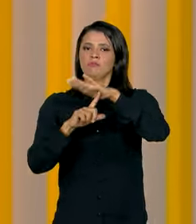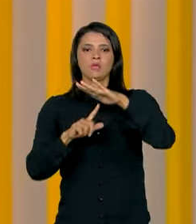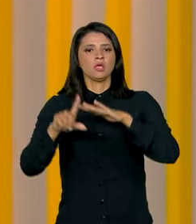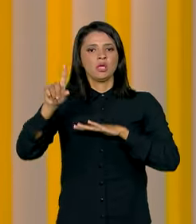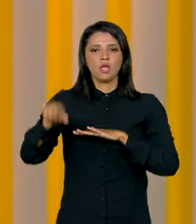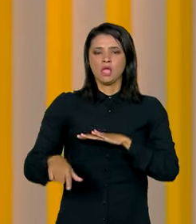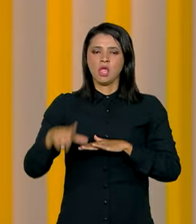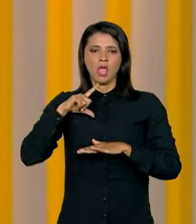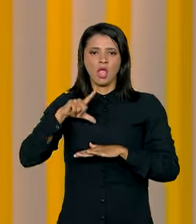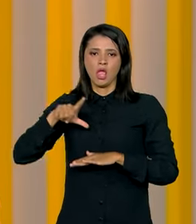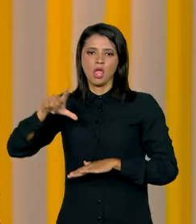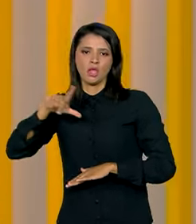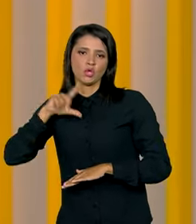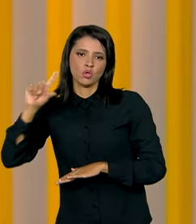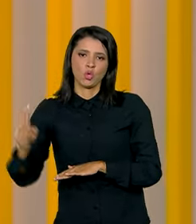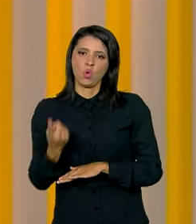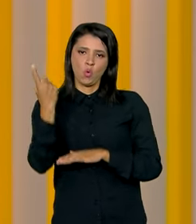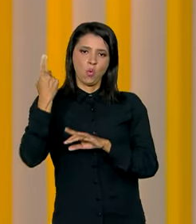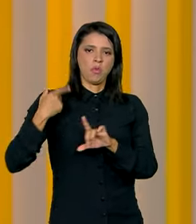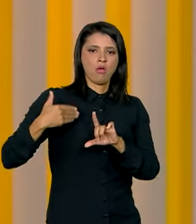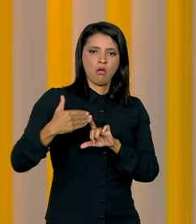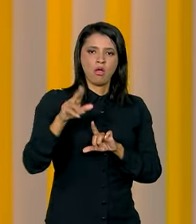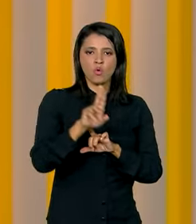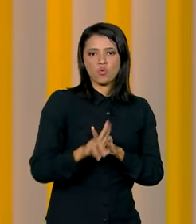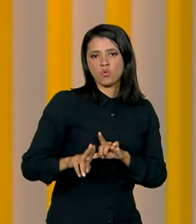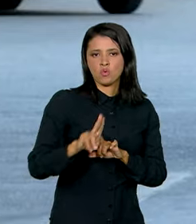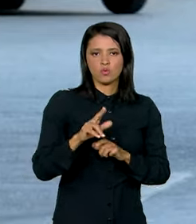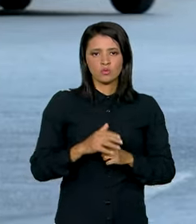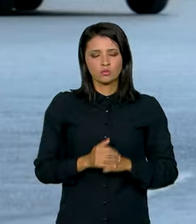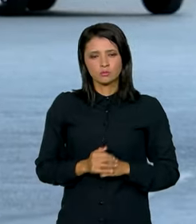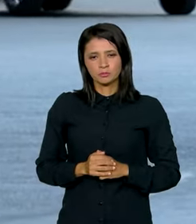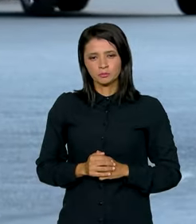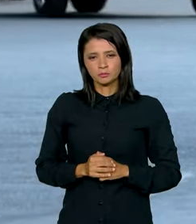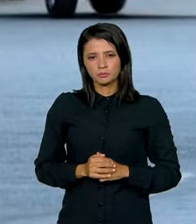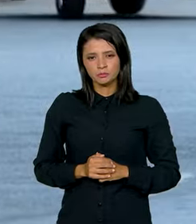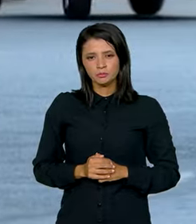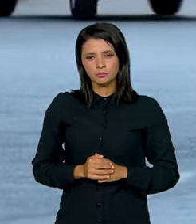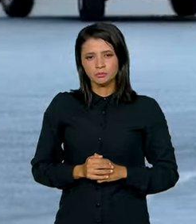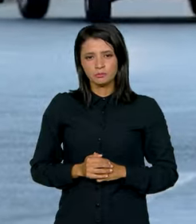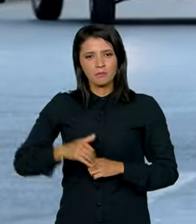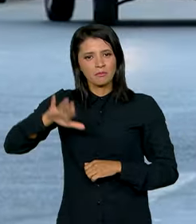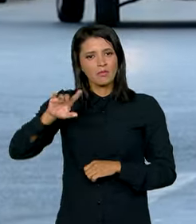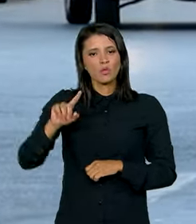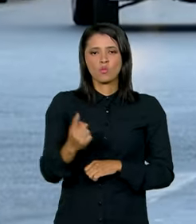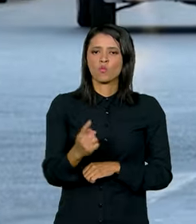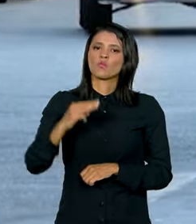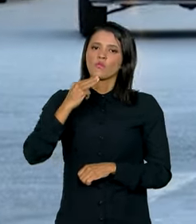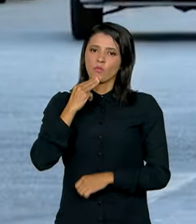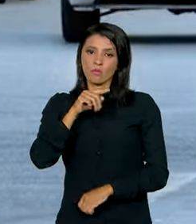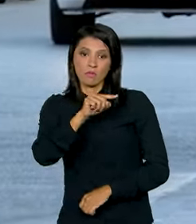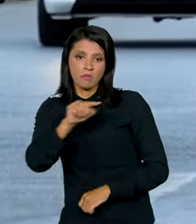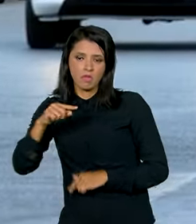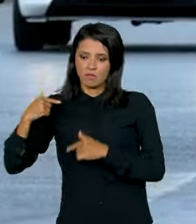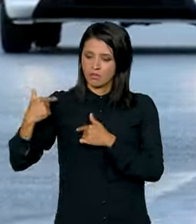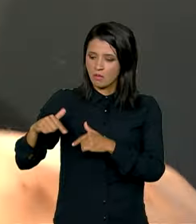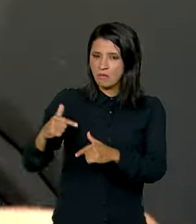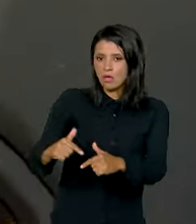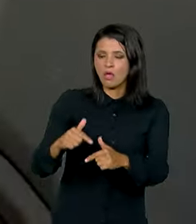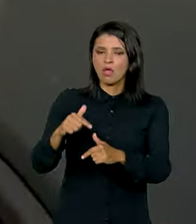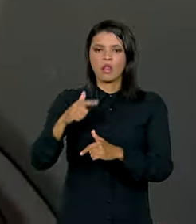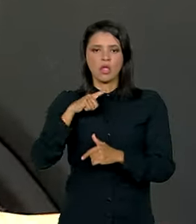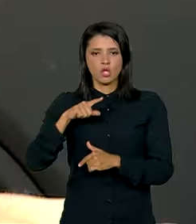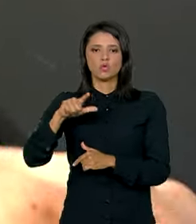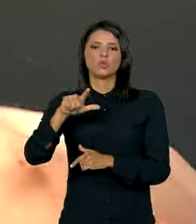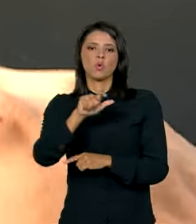exclusividade a uma só plataforma. Com mais de um milhão e meio de trabalhadores de aplicativos,